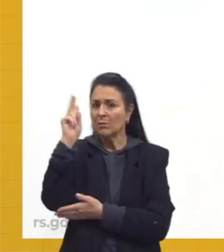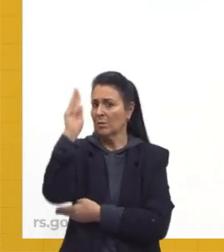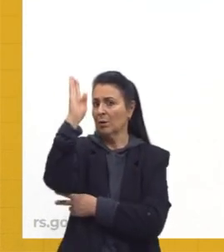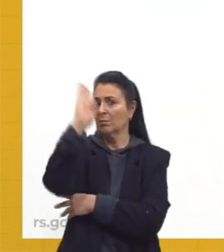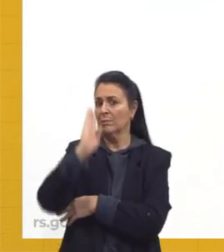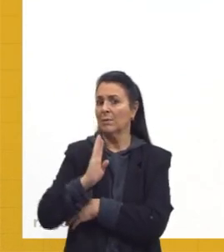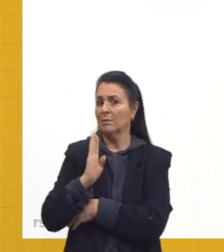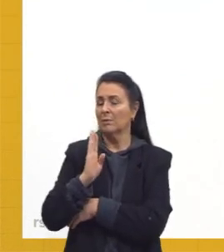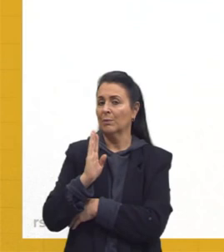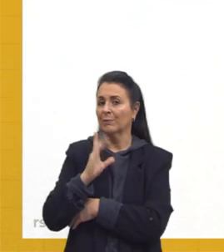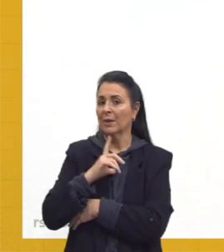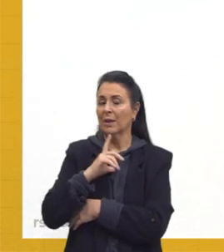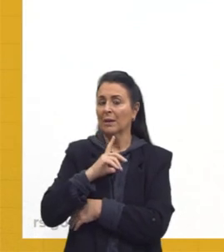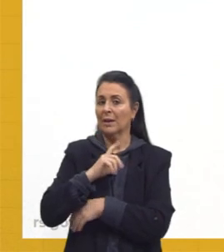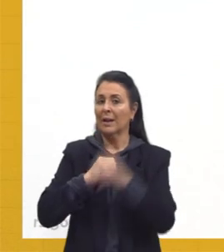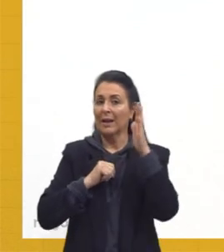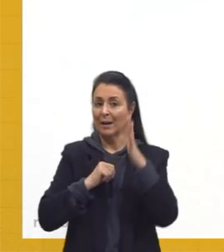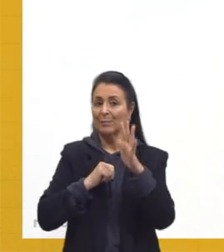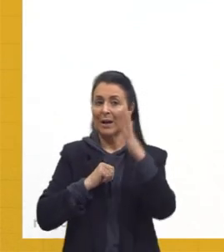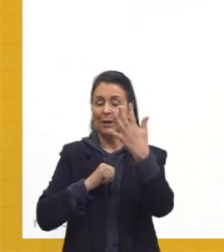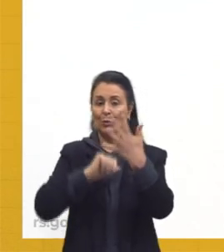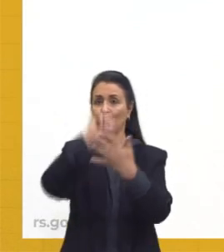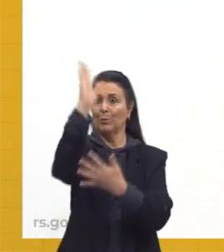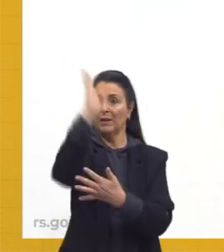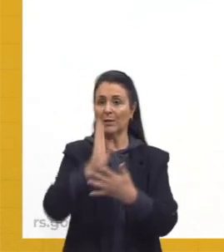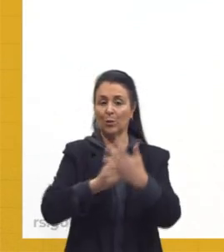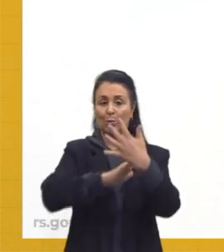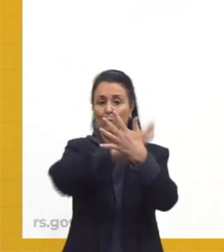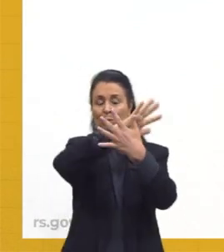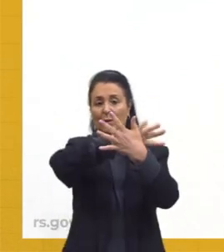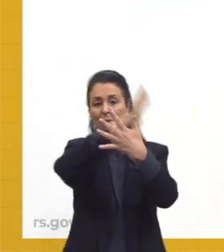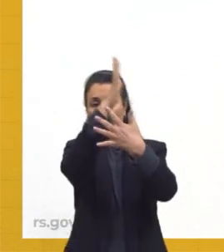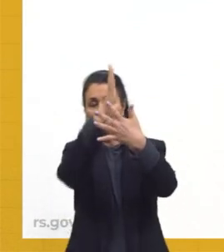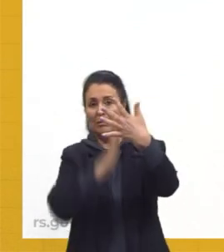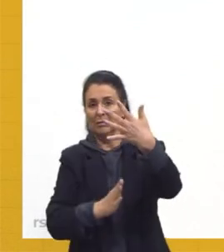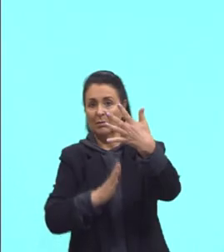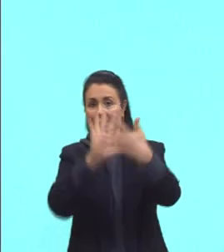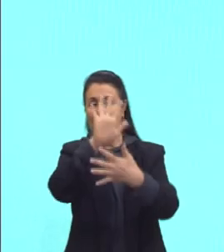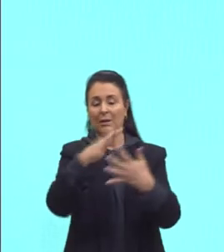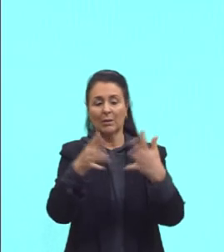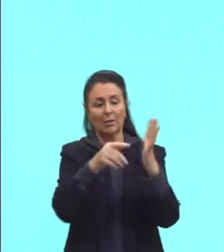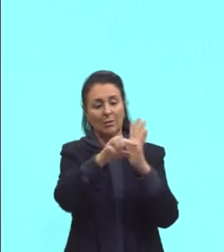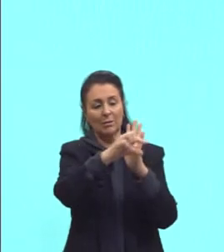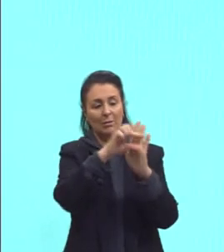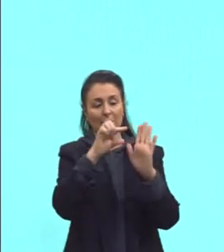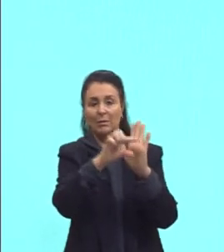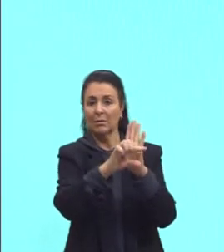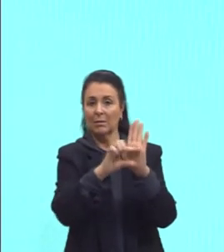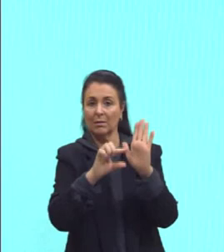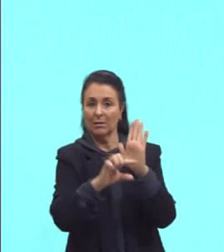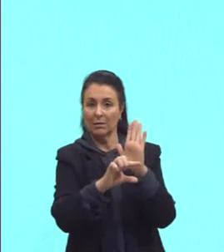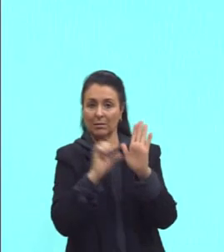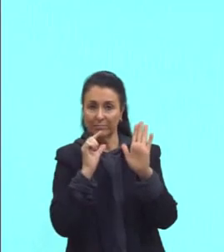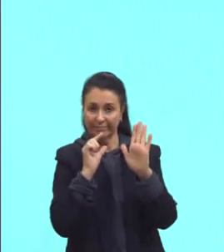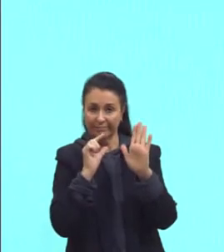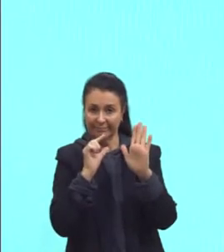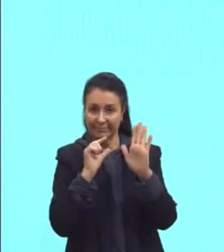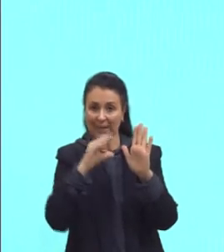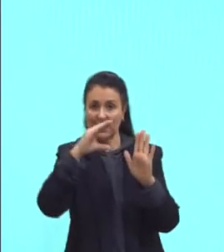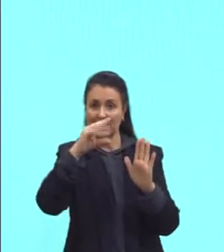para vocês, as capitanias hereditárias, tá, gurizada? Então, eu lotei ali toda a área brasileira e